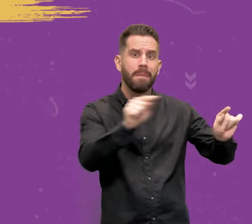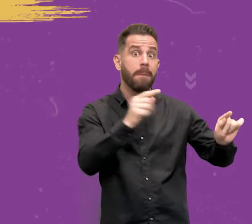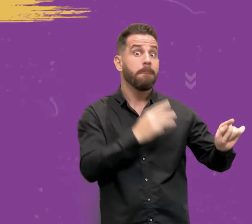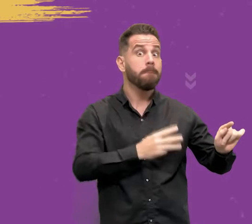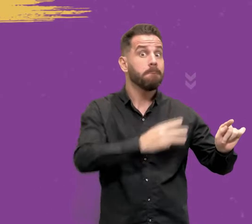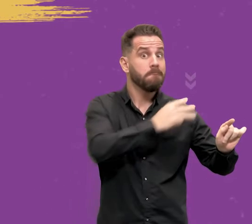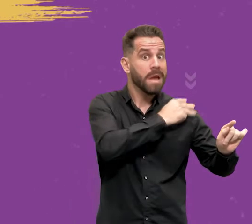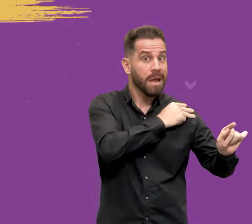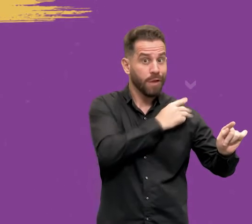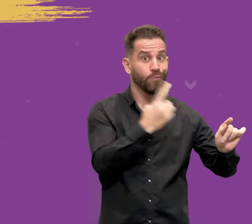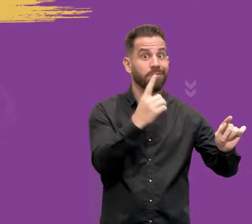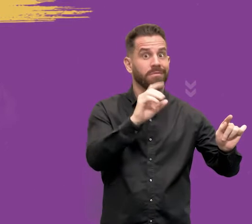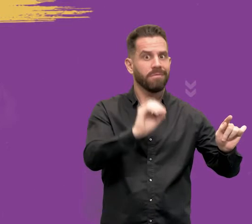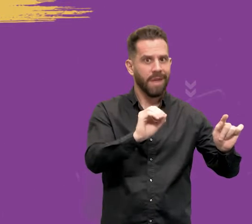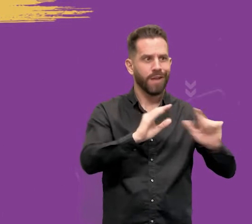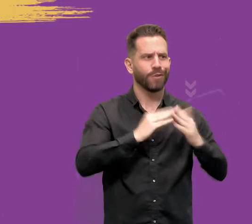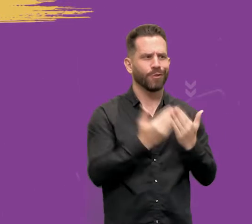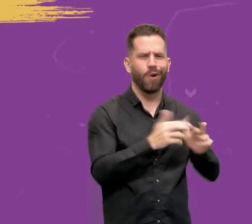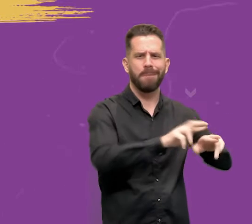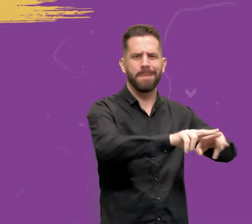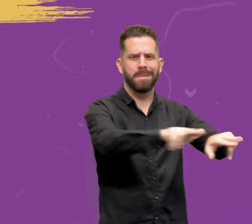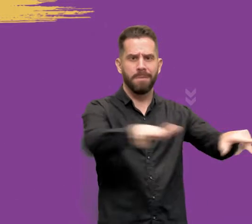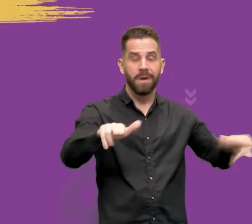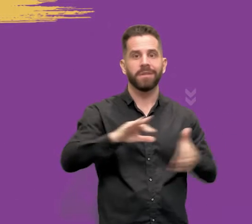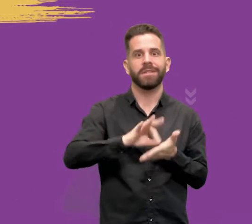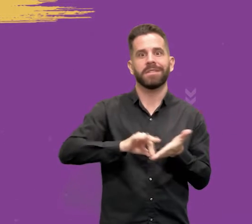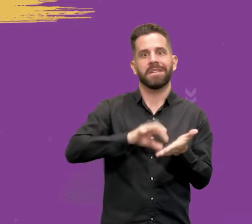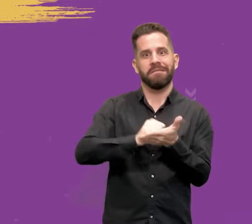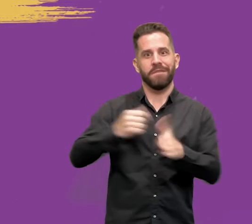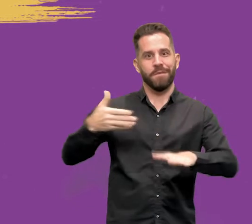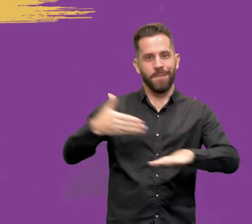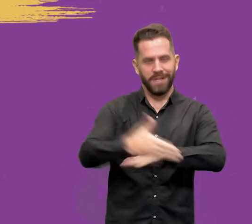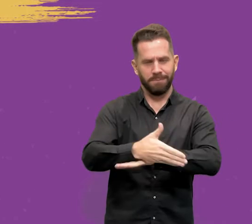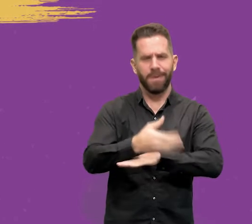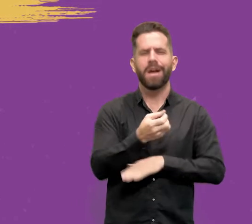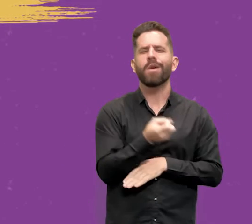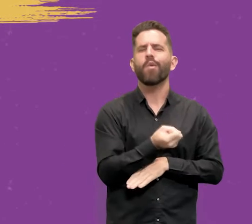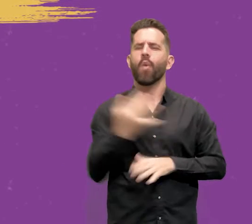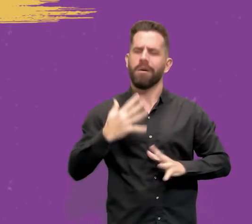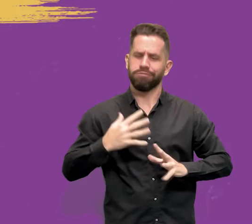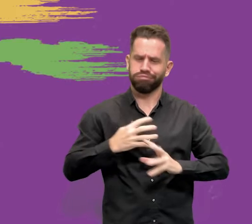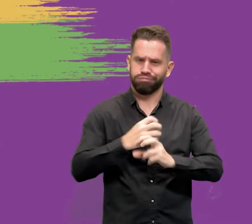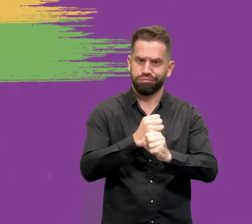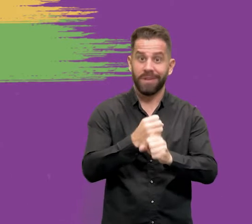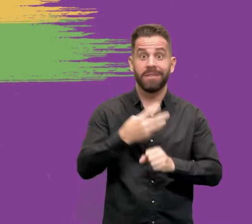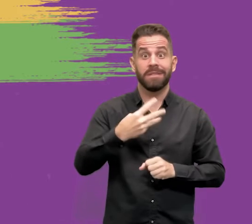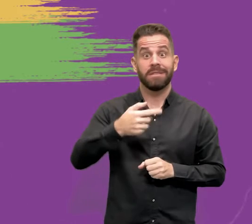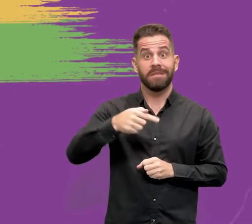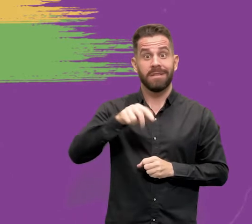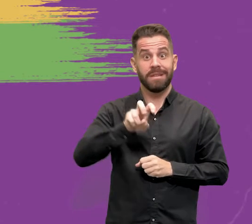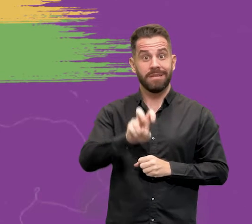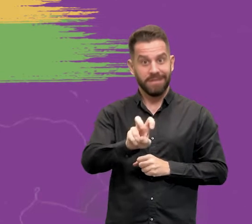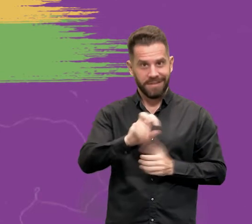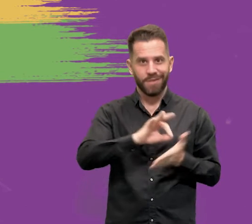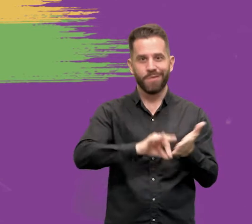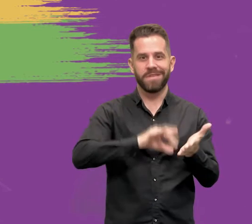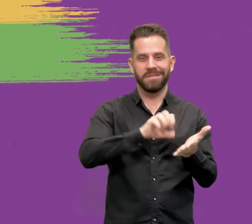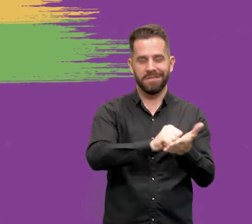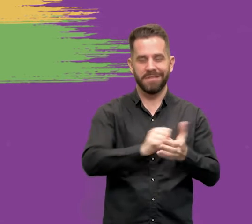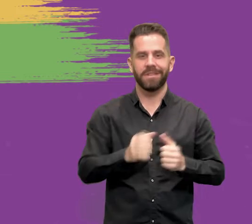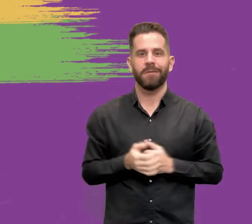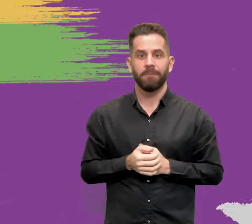ensino médio de 10 instituições de ensino se inscreveram para participar. Ao todo, foram 375